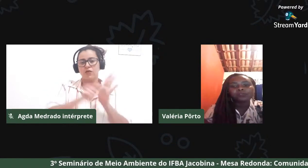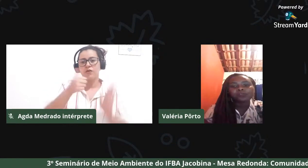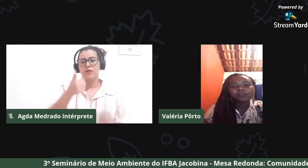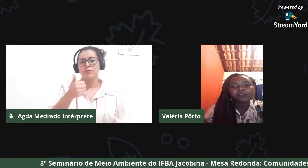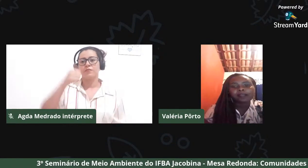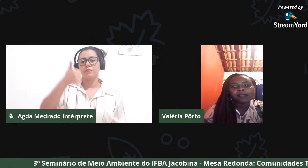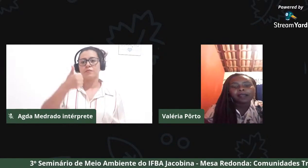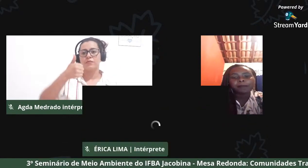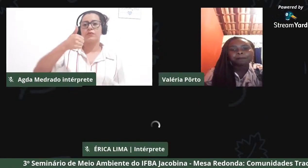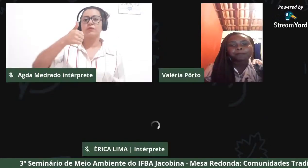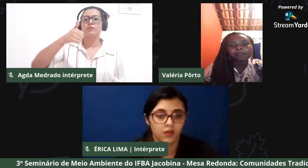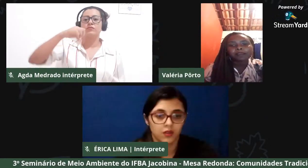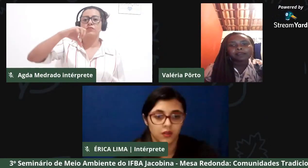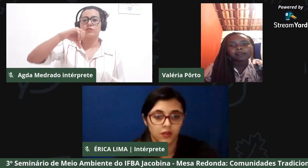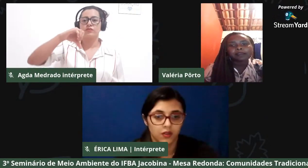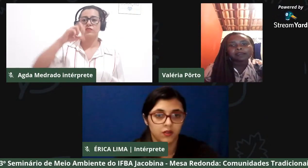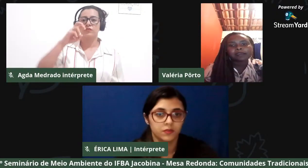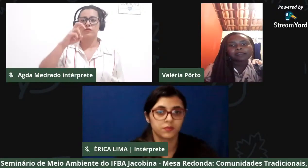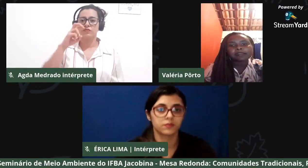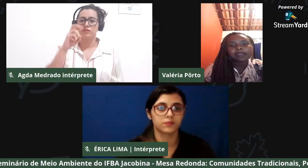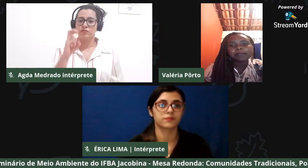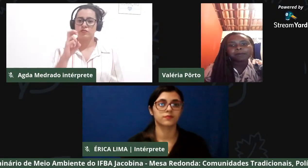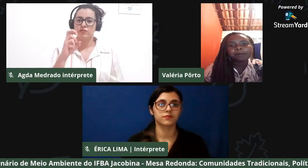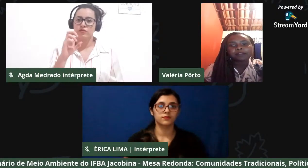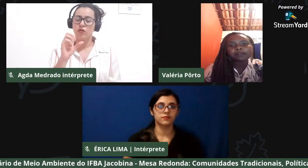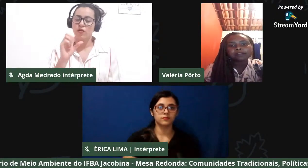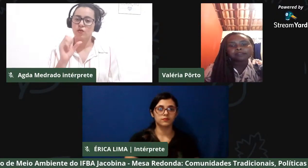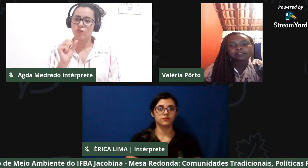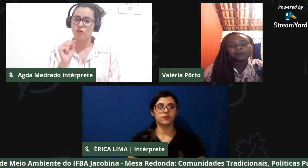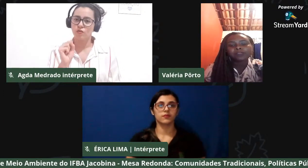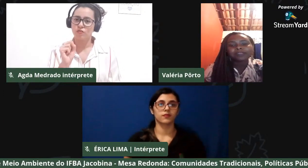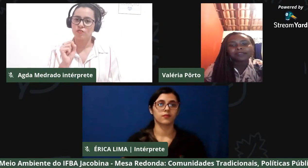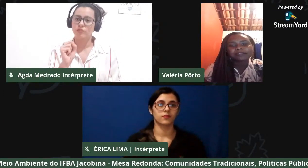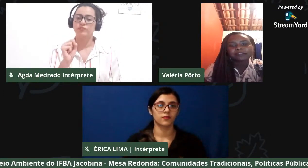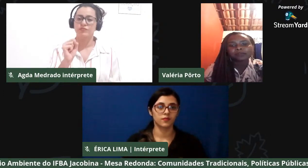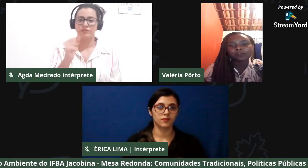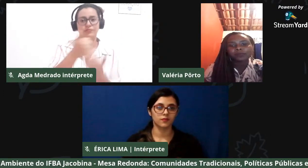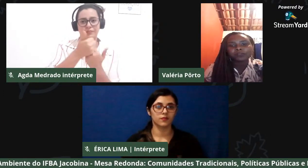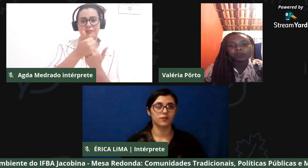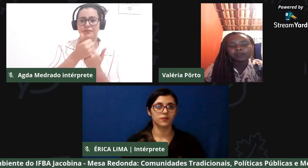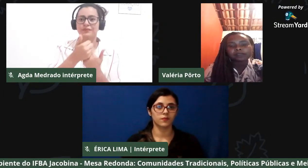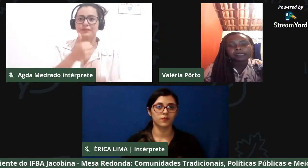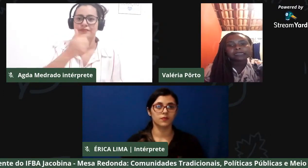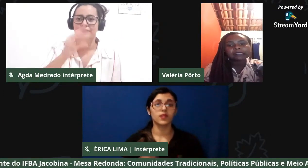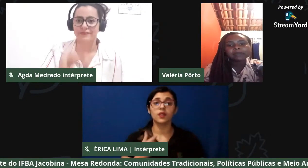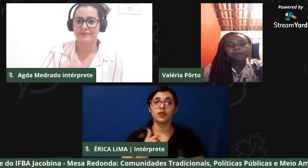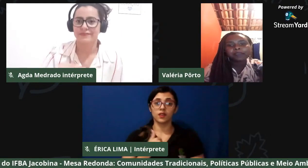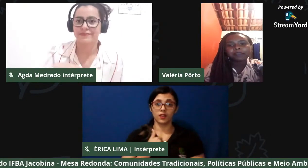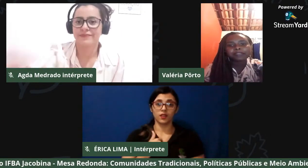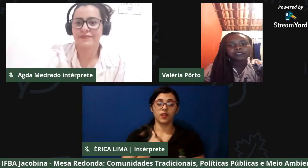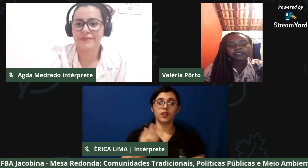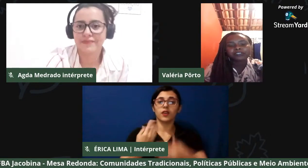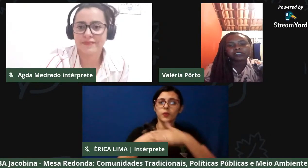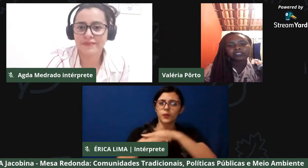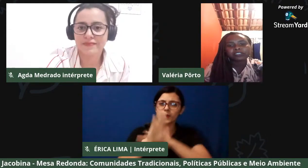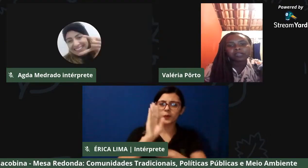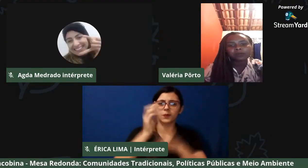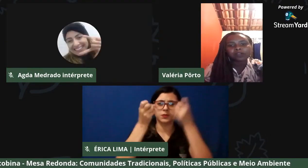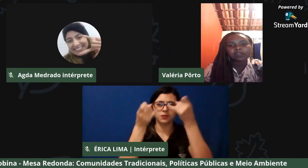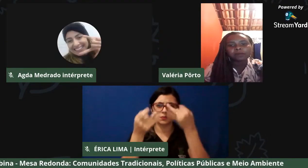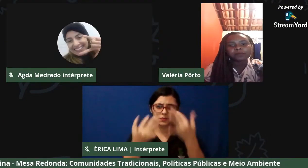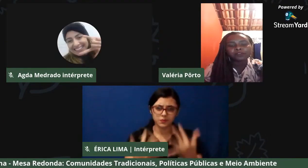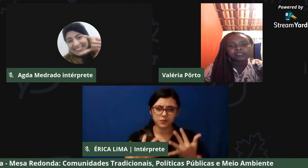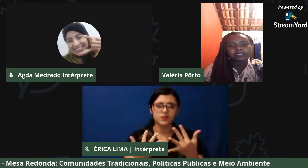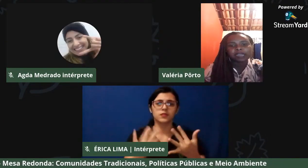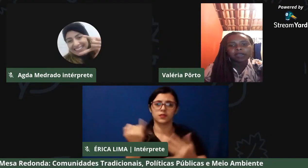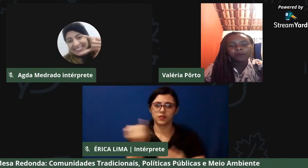costumo falar da importância do que está escrito sobre nós, também para a gente estar